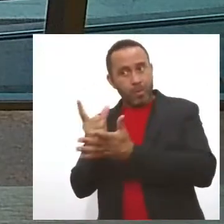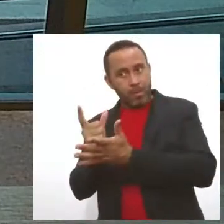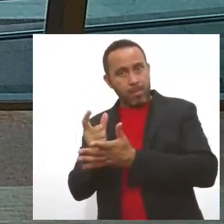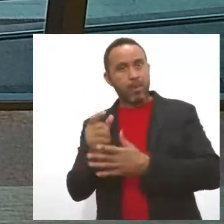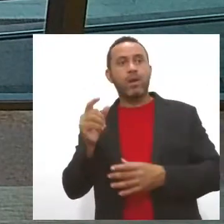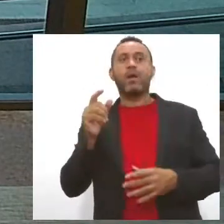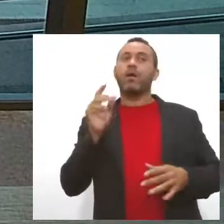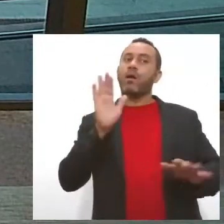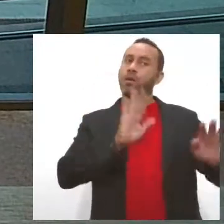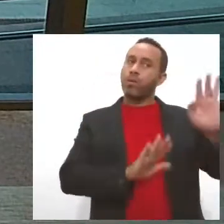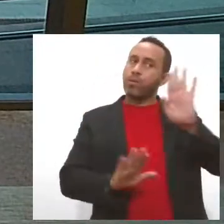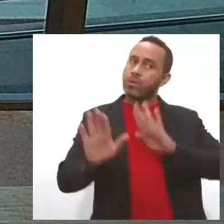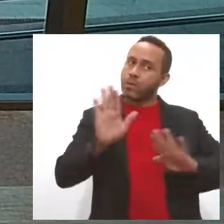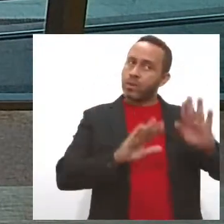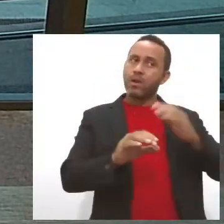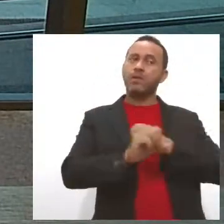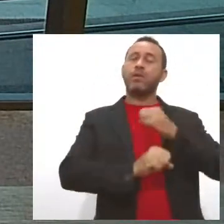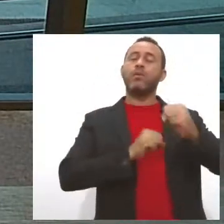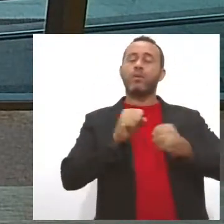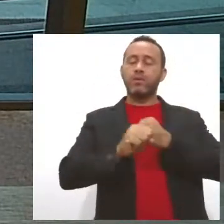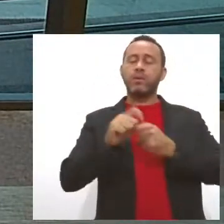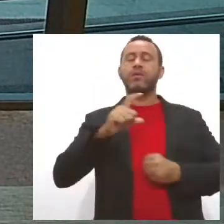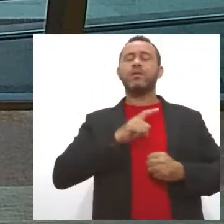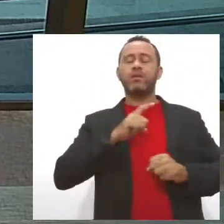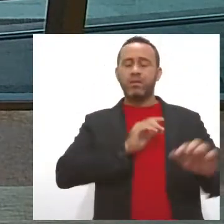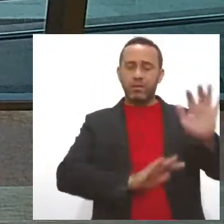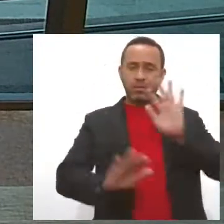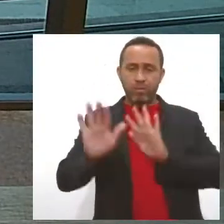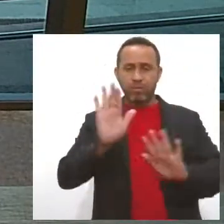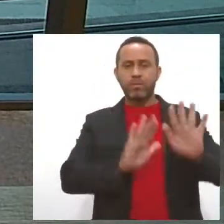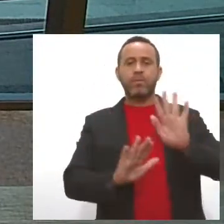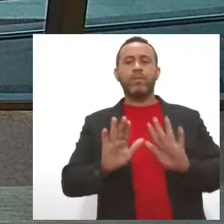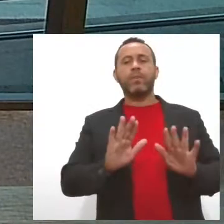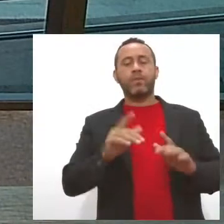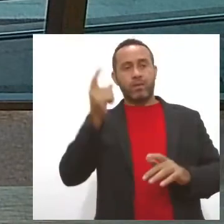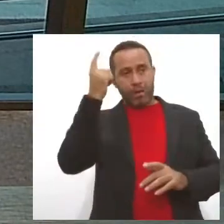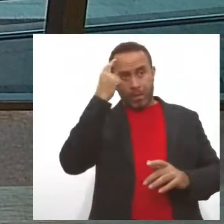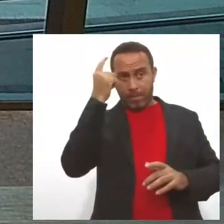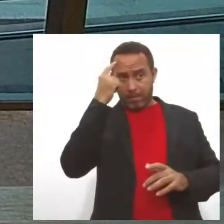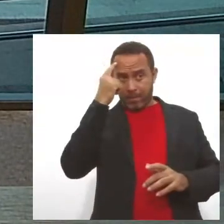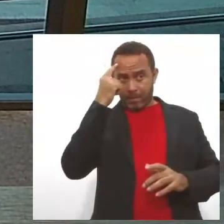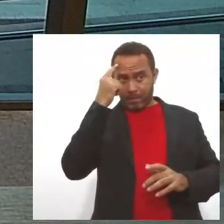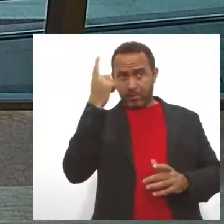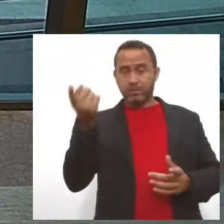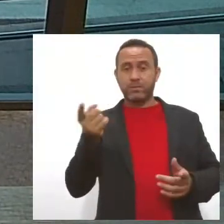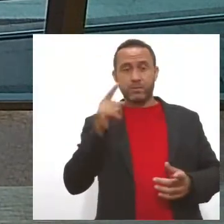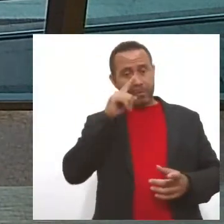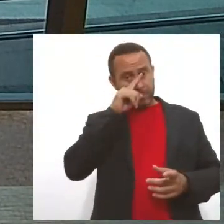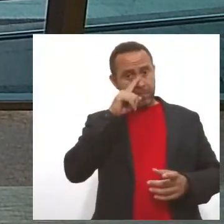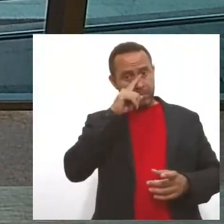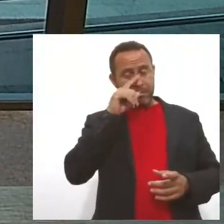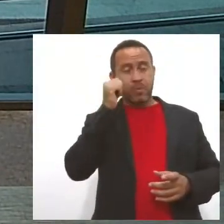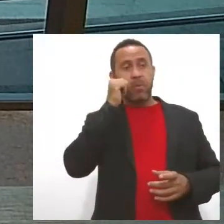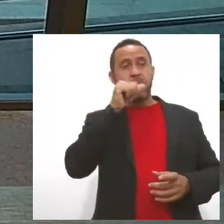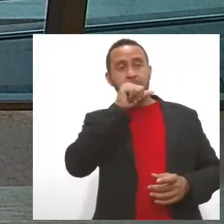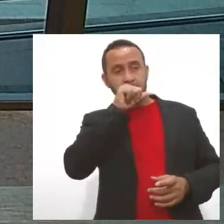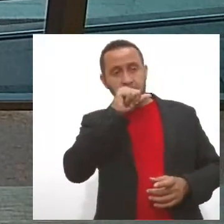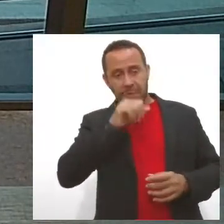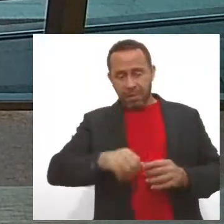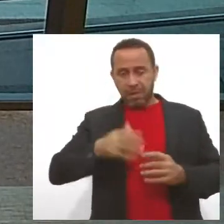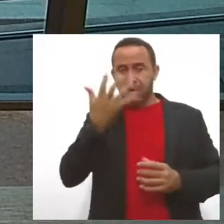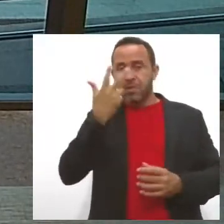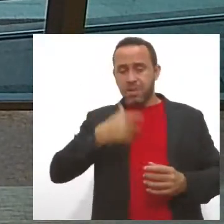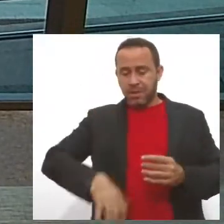diferente. É um ano que devemos ter muito cuidado e pé no chão, né? Aí a gente vê um monte de mãe com crianças no colo